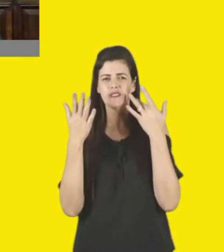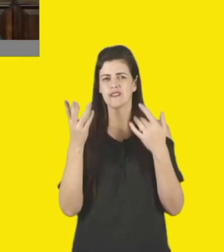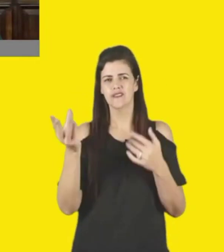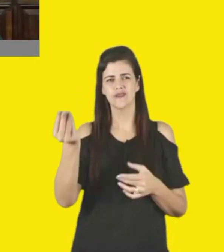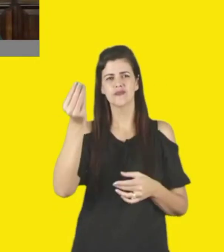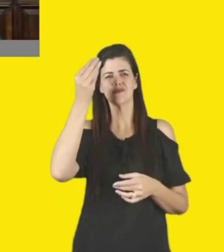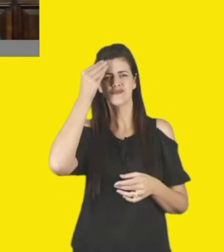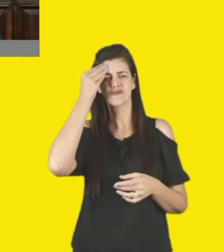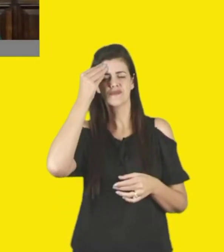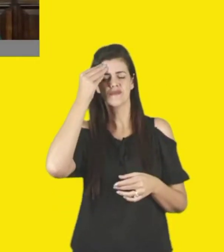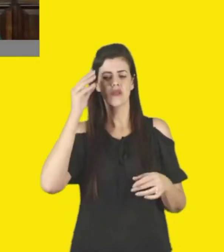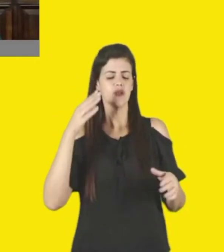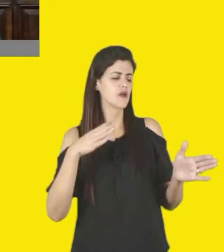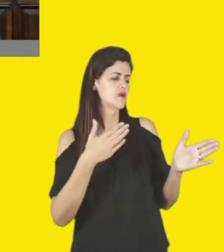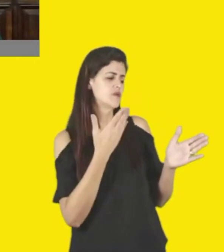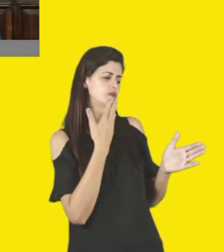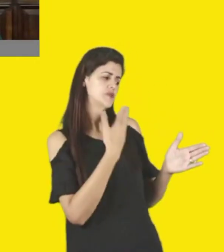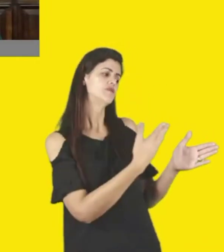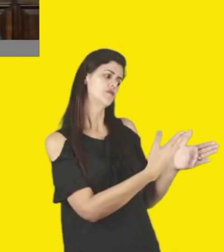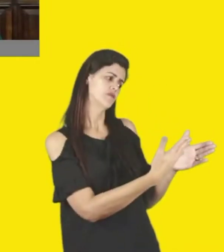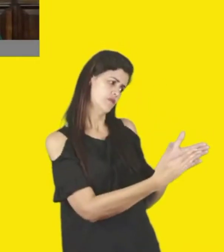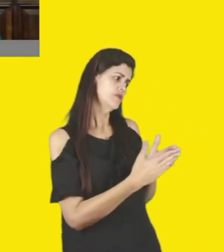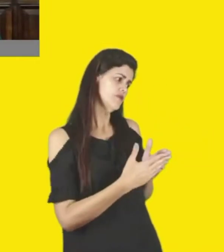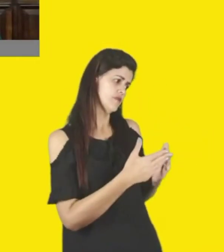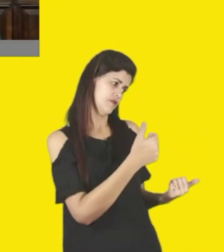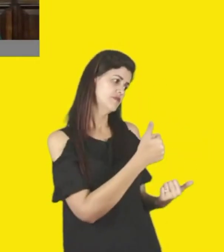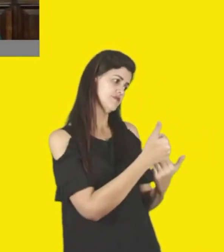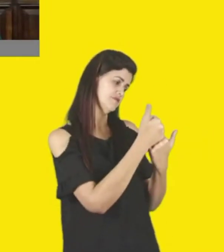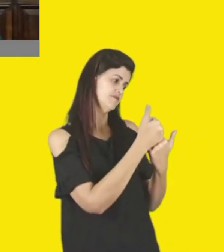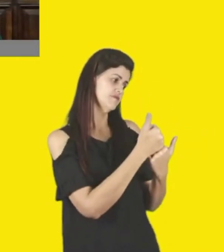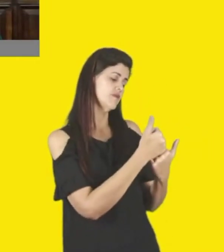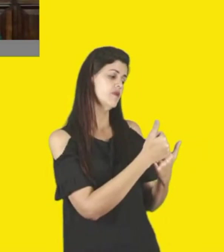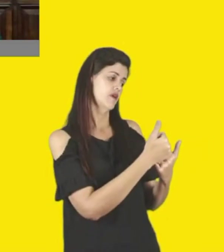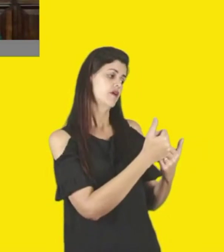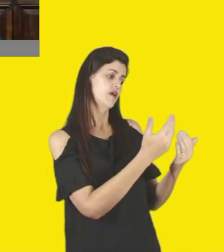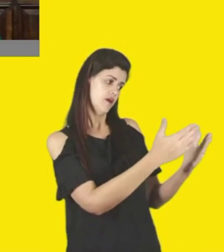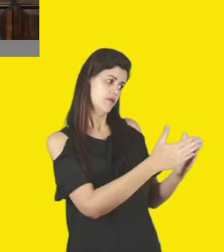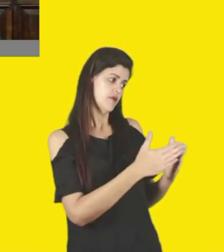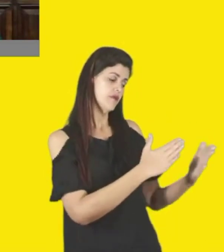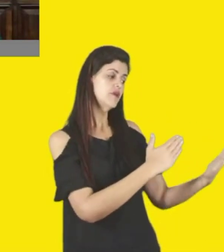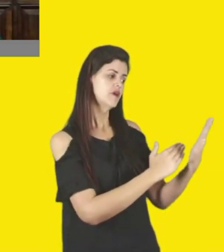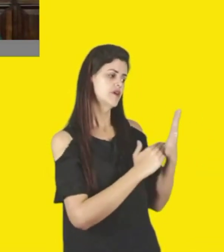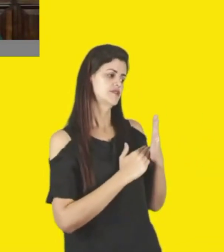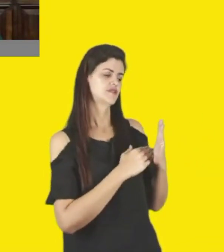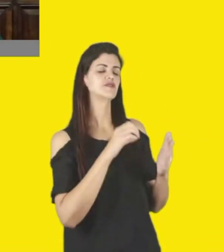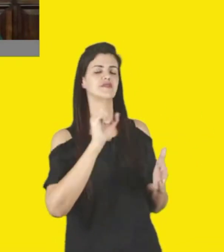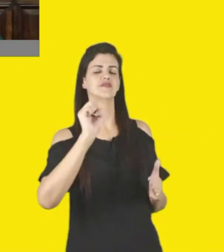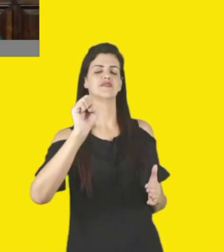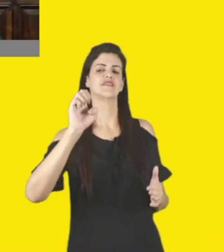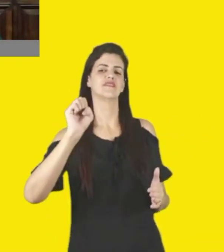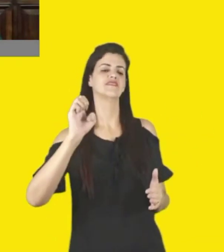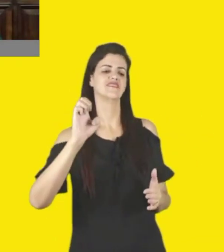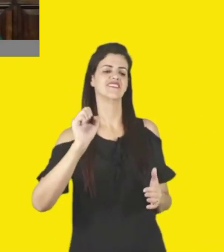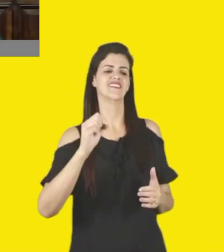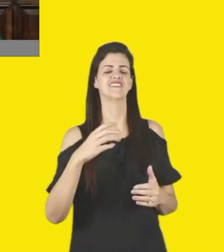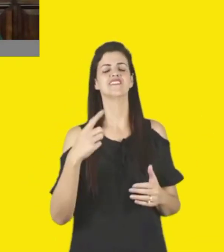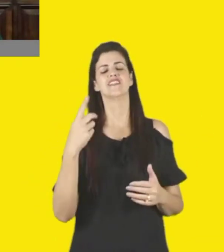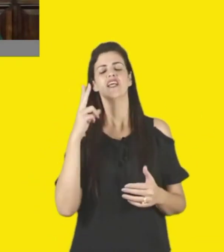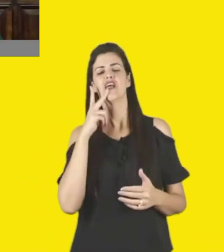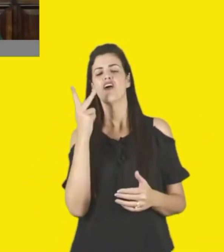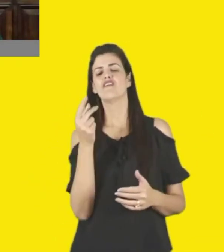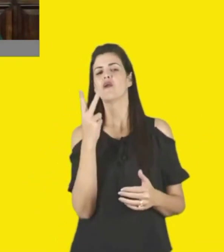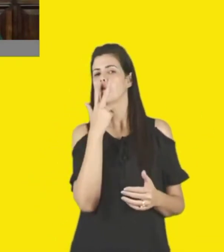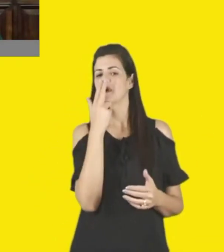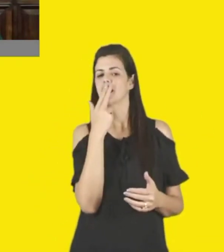assim, é um orgulho, eu gosto, quando eu vou nos outros estados perguntar, como é a sua relação com o SESC? que eu falo, é corpo e alma, não